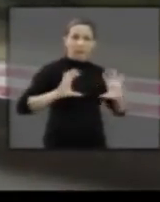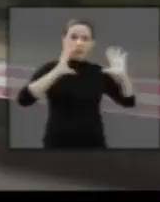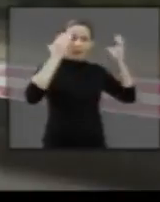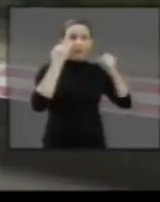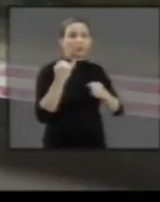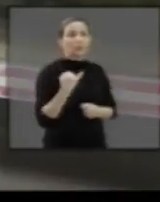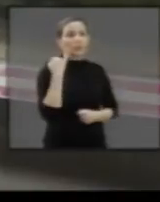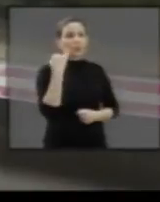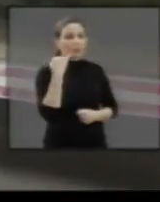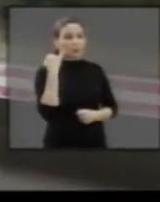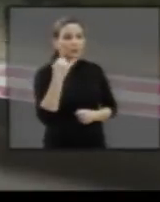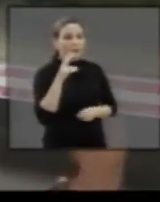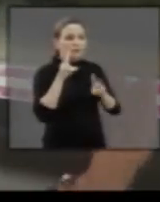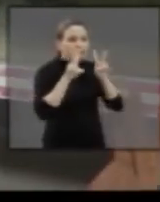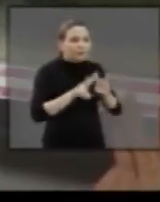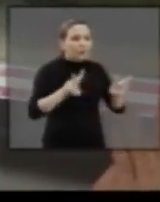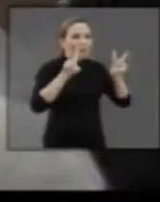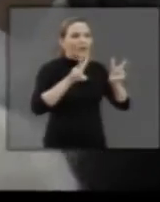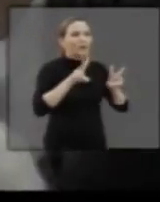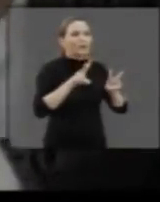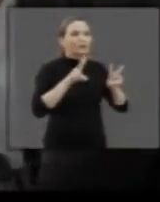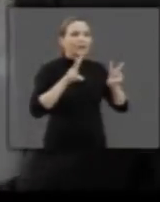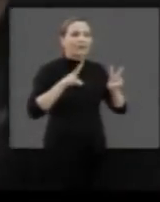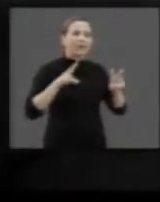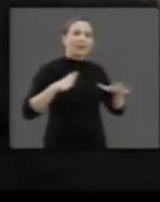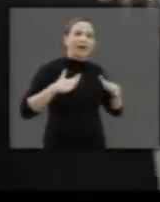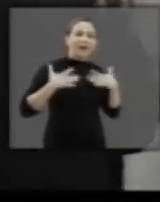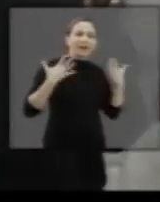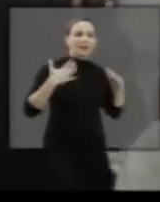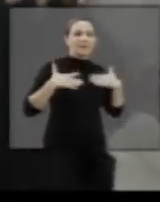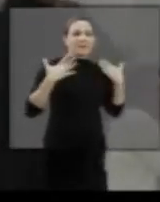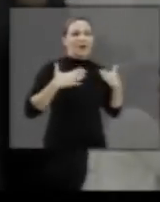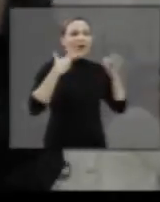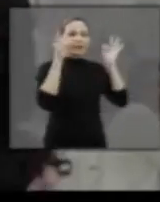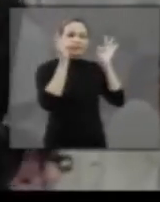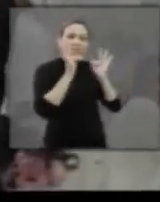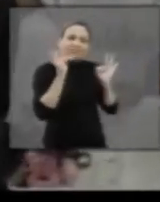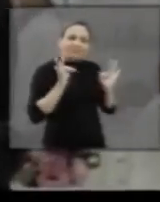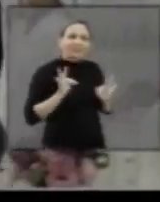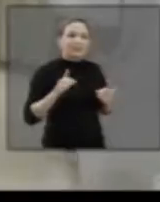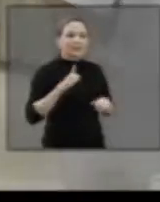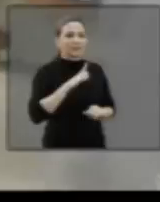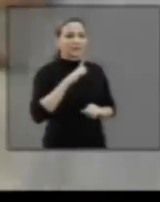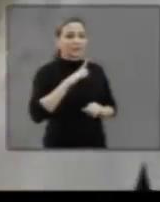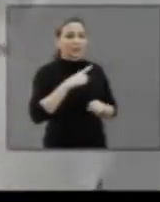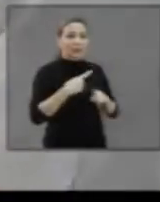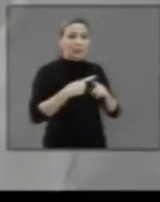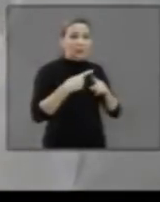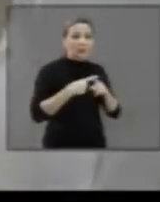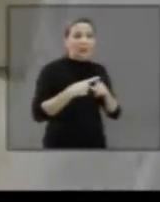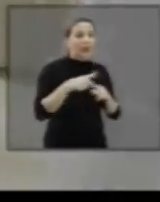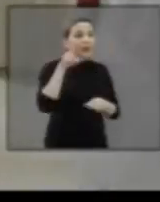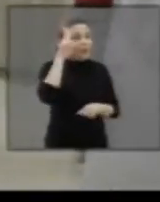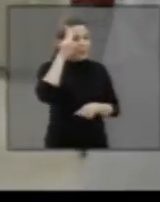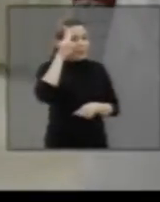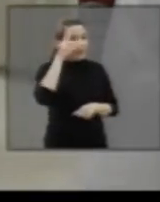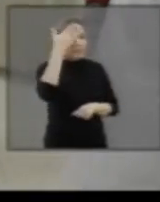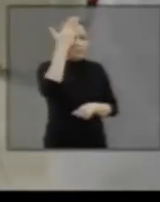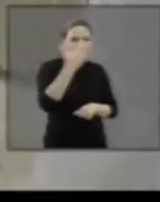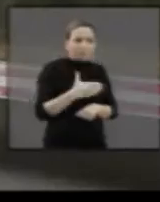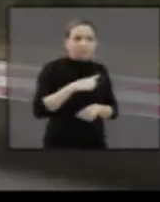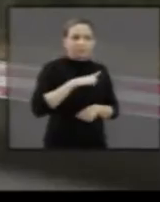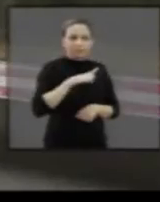muito importante para eles, acho que podem ver a animação, o quanto que eles ficam, por eles estarem sendo